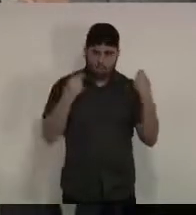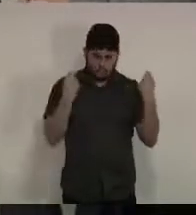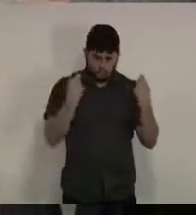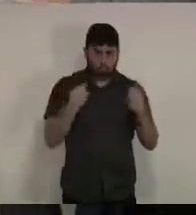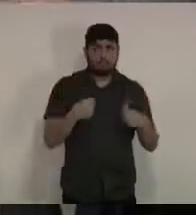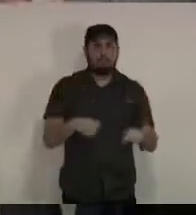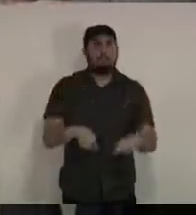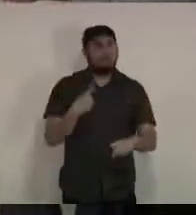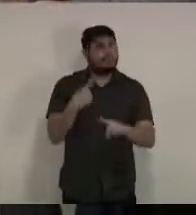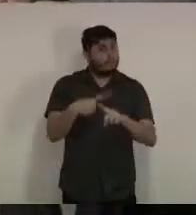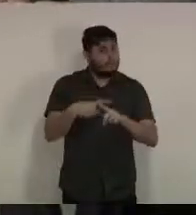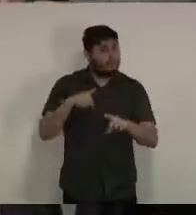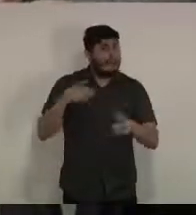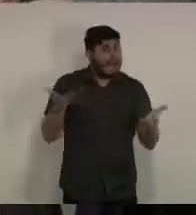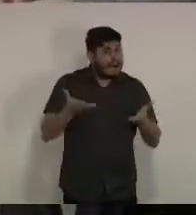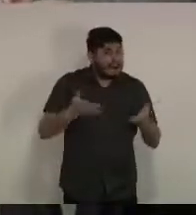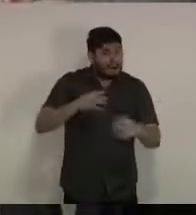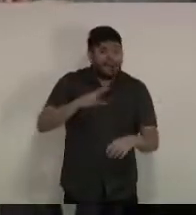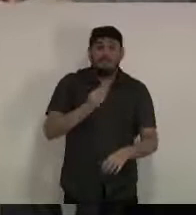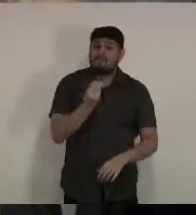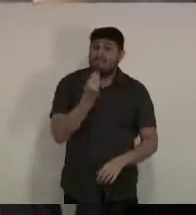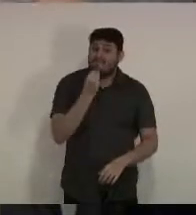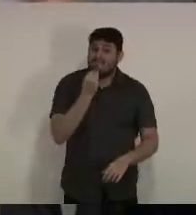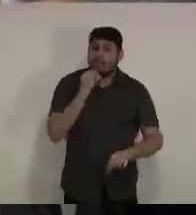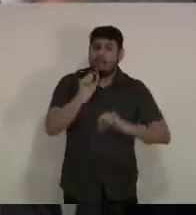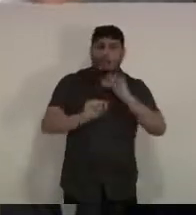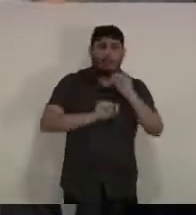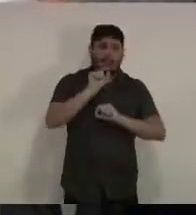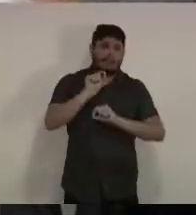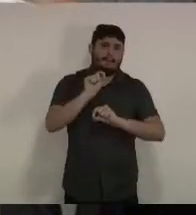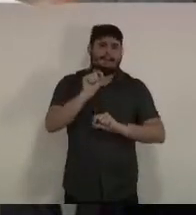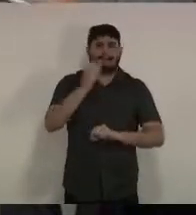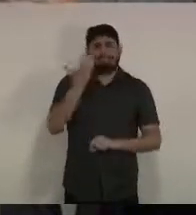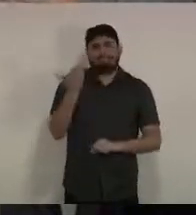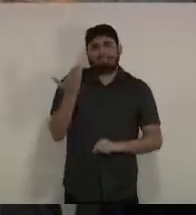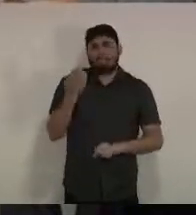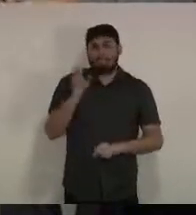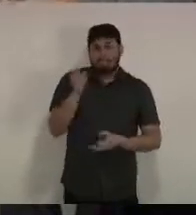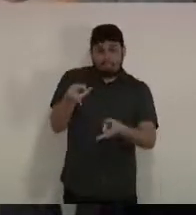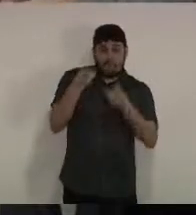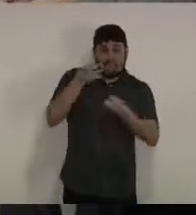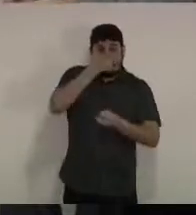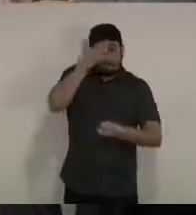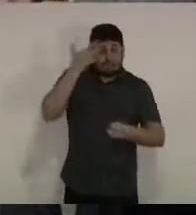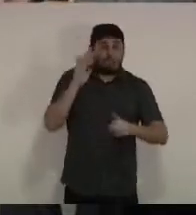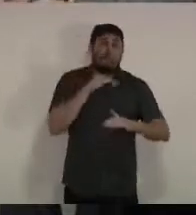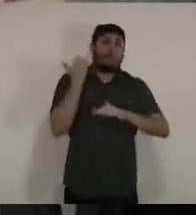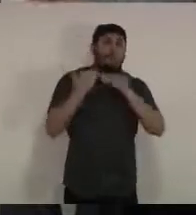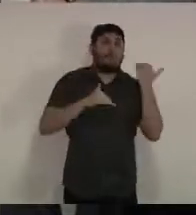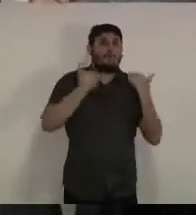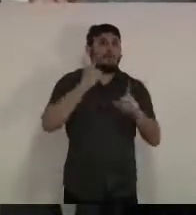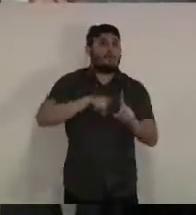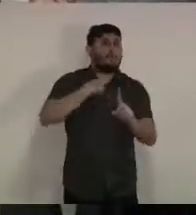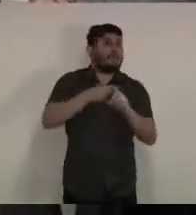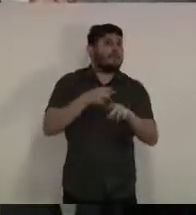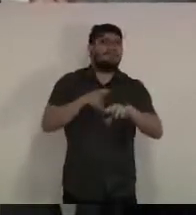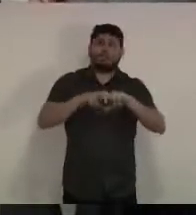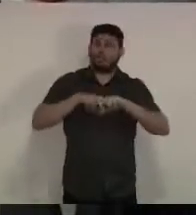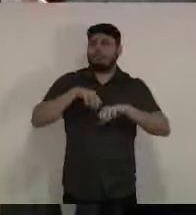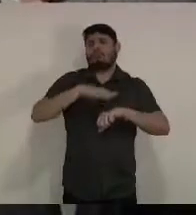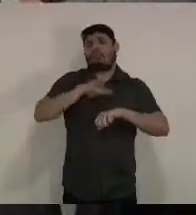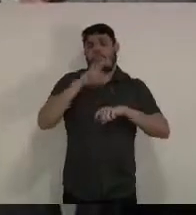onde o indicador principal para a gente é o número de óbitos então para evitar isso a gente está estabelecendo esse plano intensivo